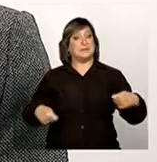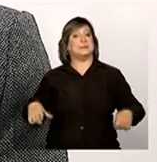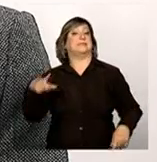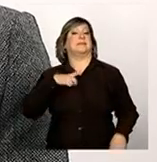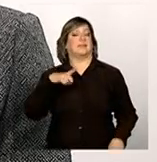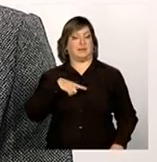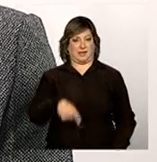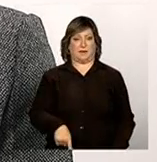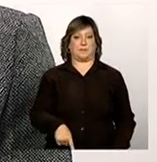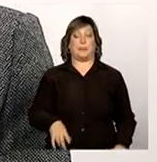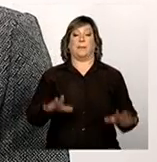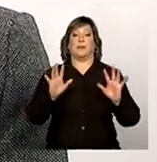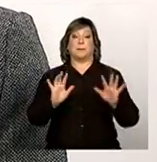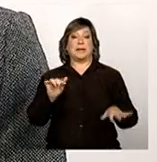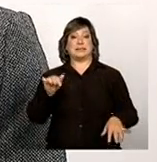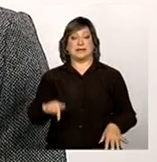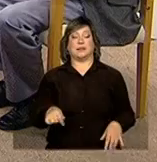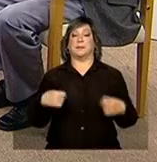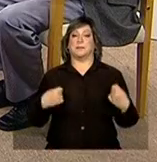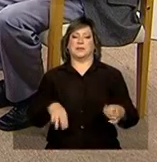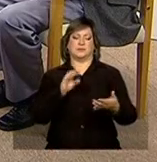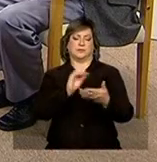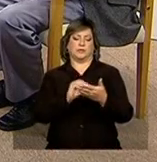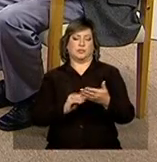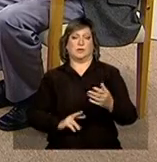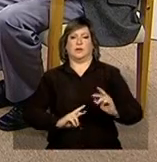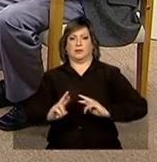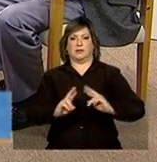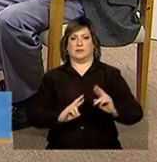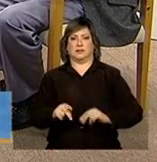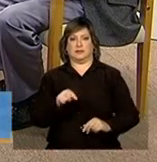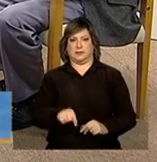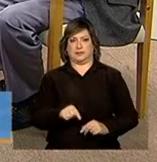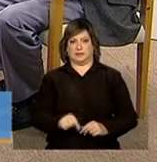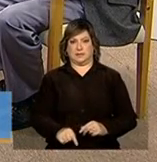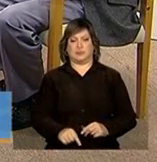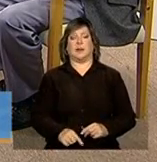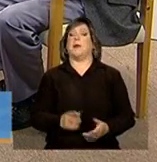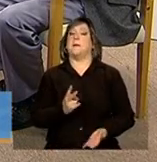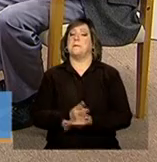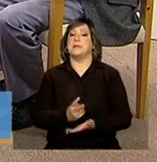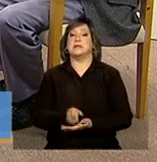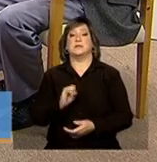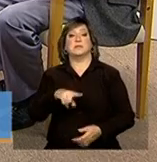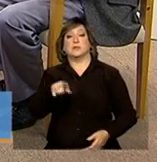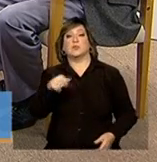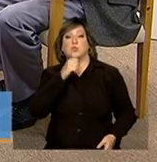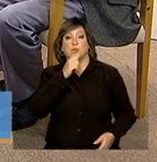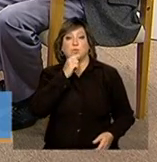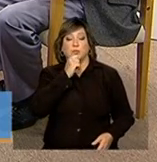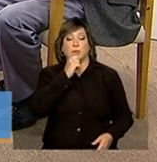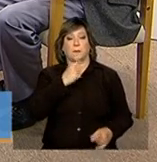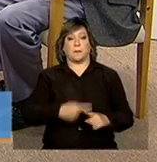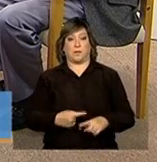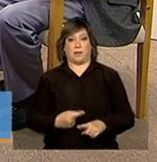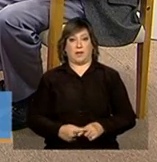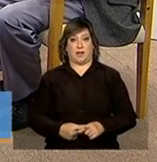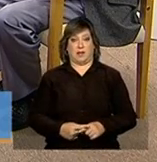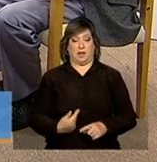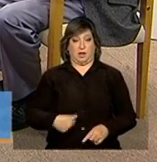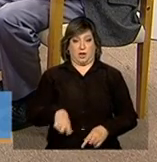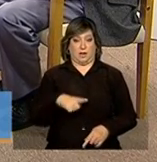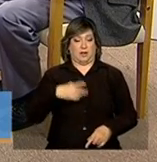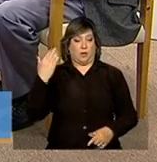Agora, ela deve preencher o censo, mesmo que não tenha. Como a gente vem trabalhando aqui desde o início, tentando